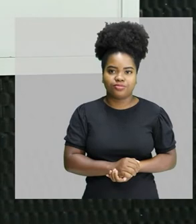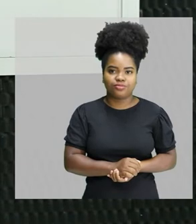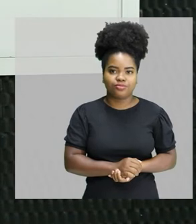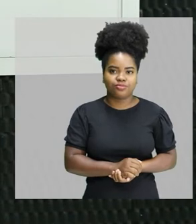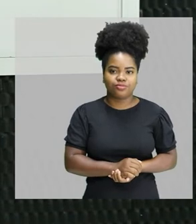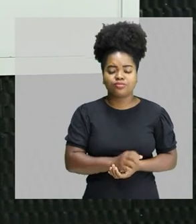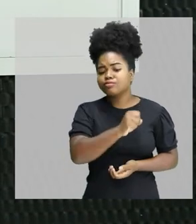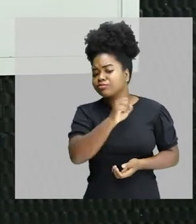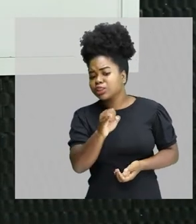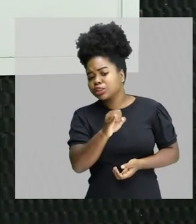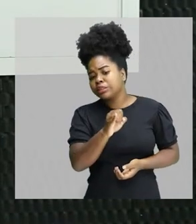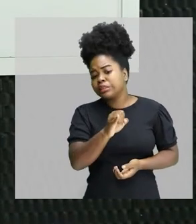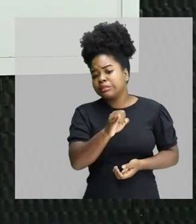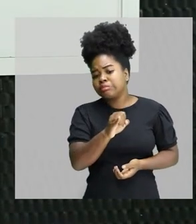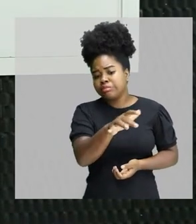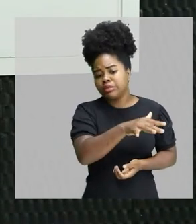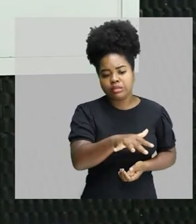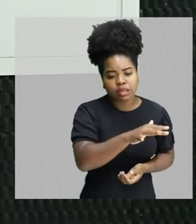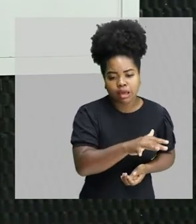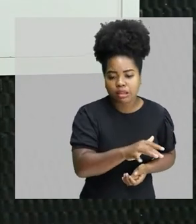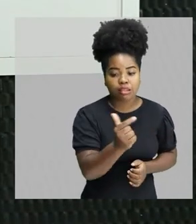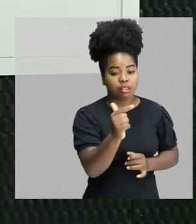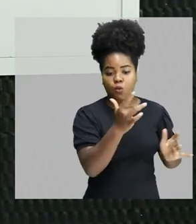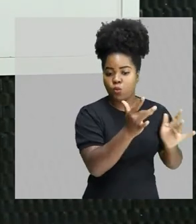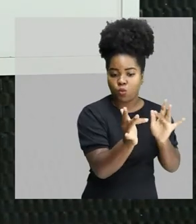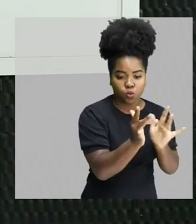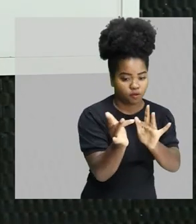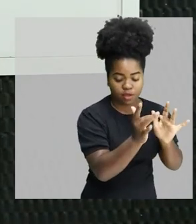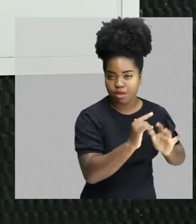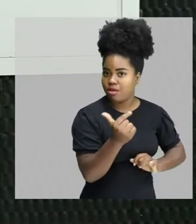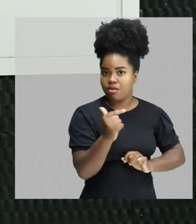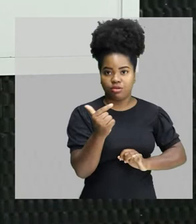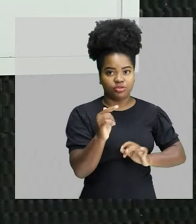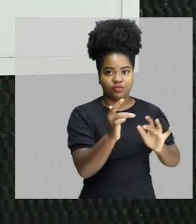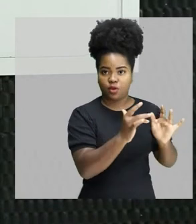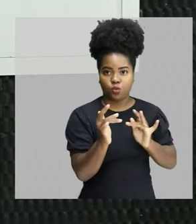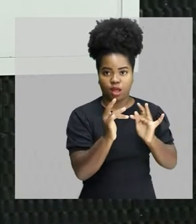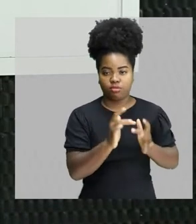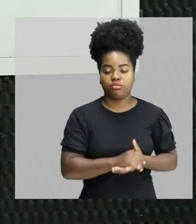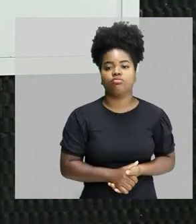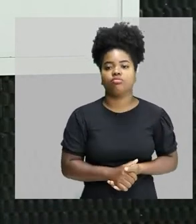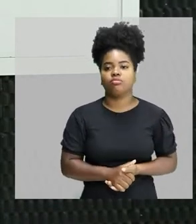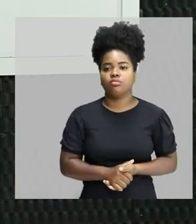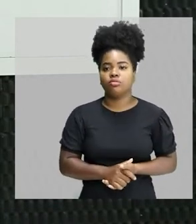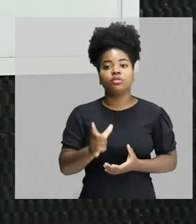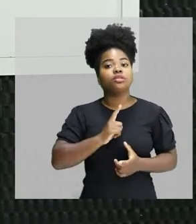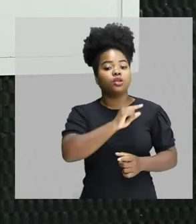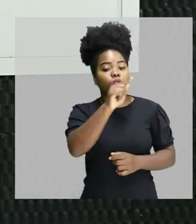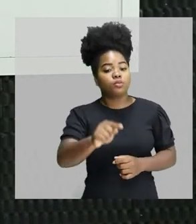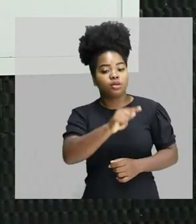Se o meio for não material, se nós estamos falando de um meio não material, nós estamos falando de uma onda